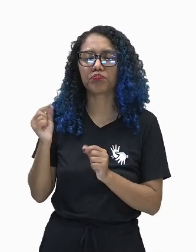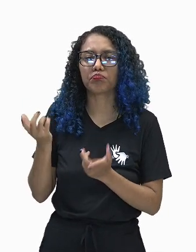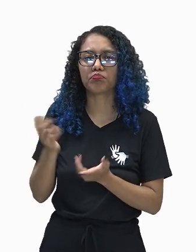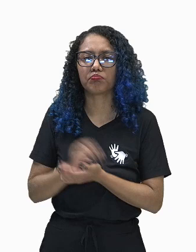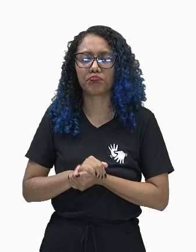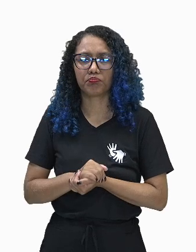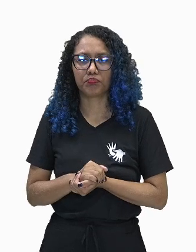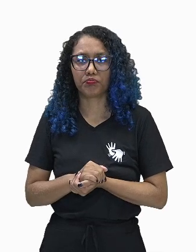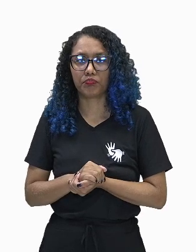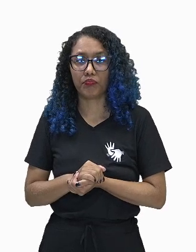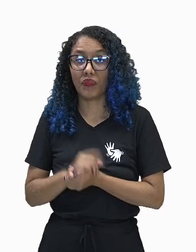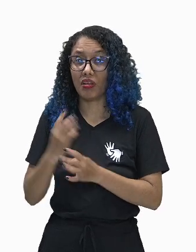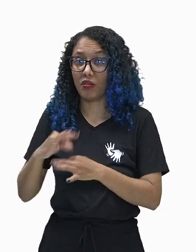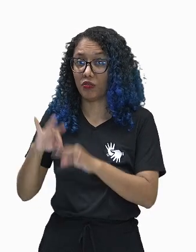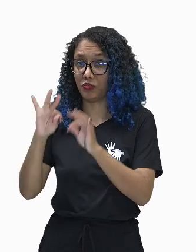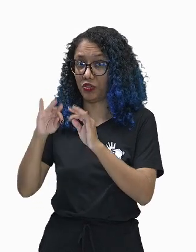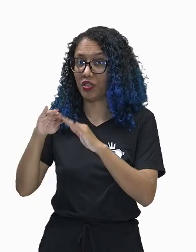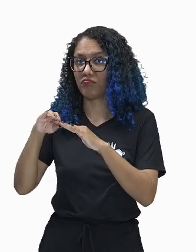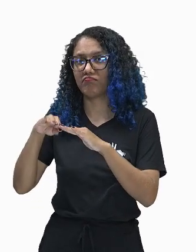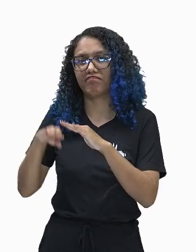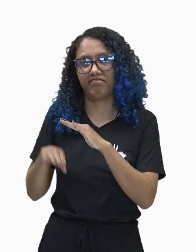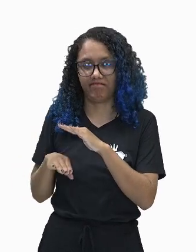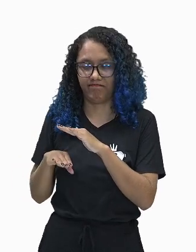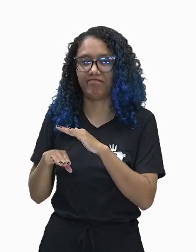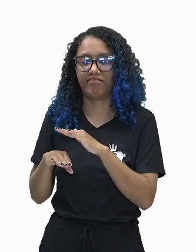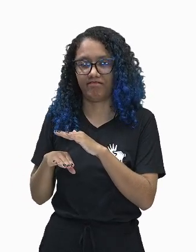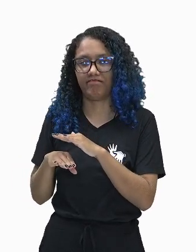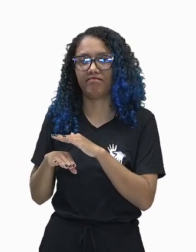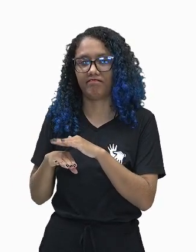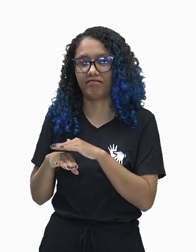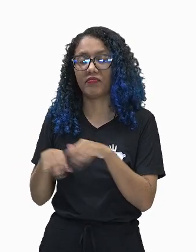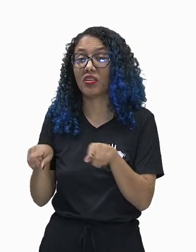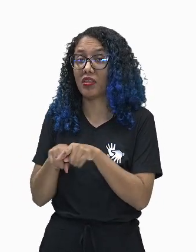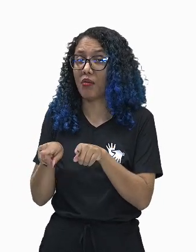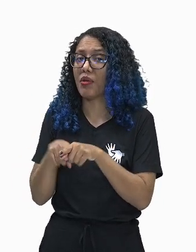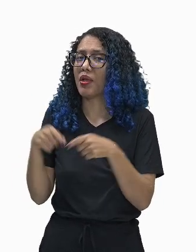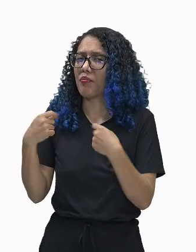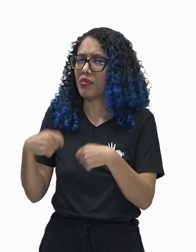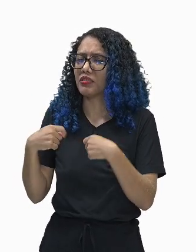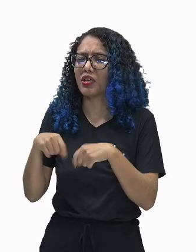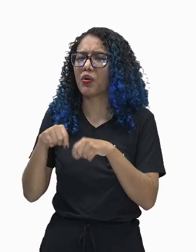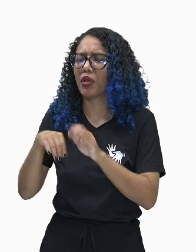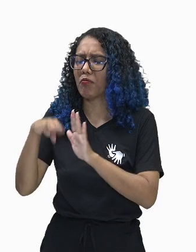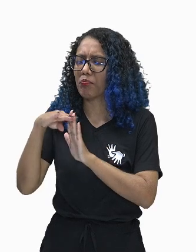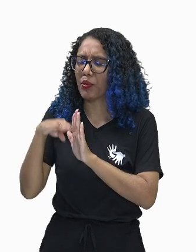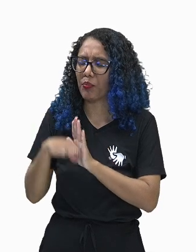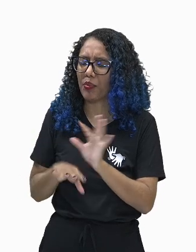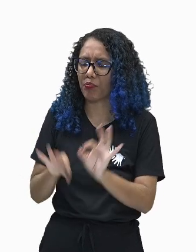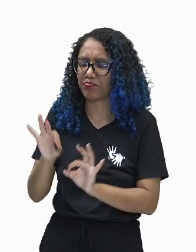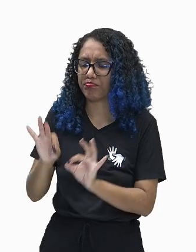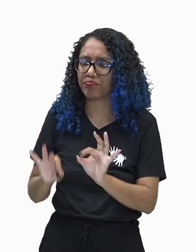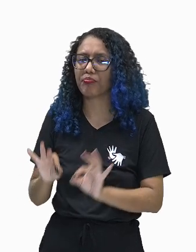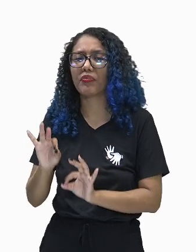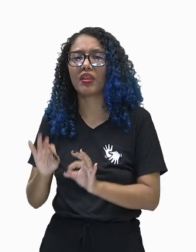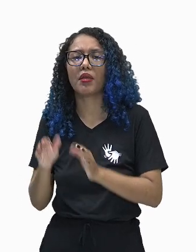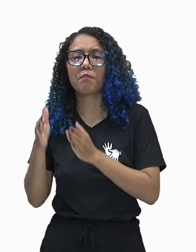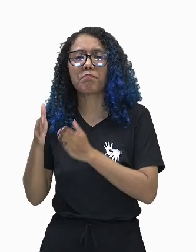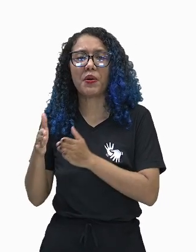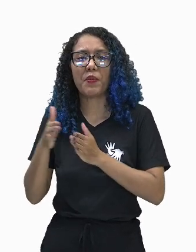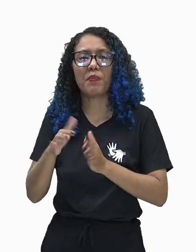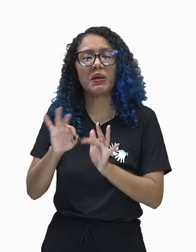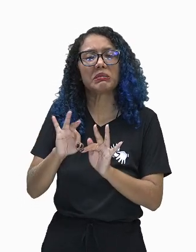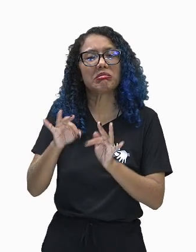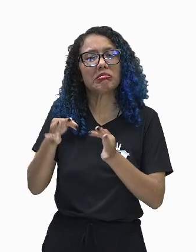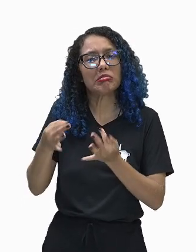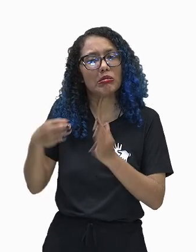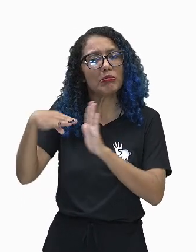inferior ao eletrônico, também demanda um preparo de amostras que não tem muitos passos, os protocolos